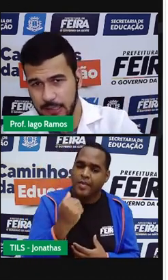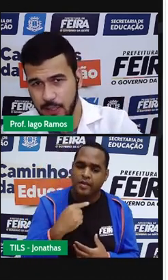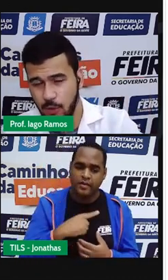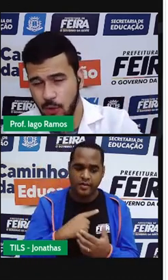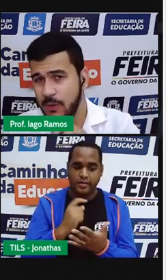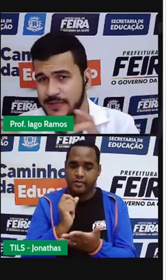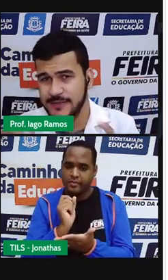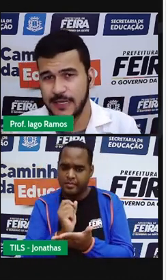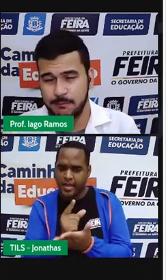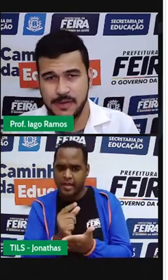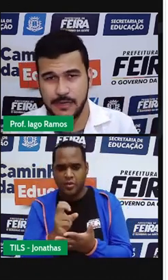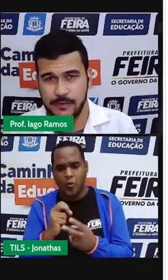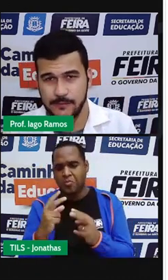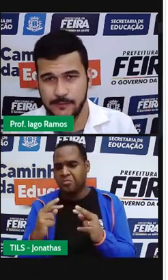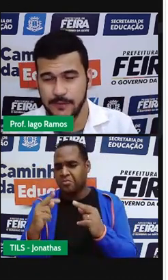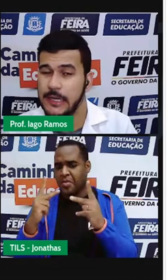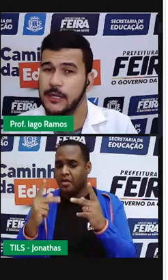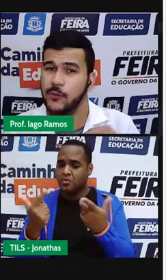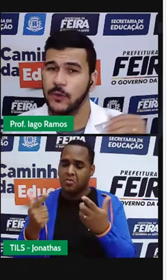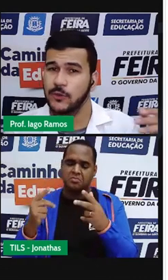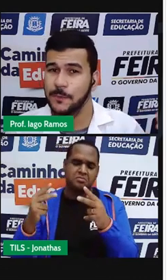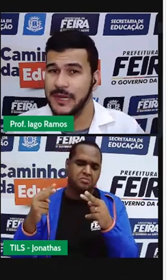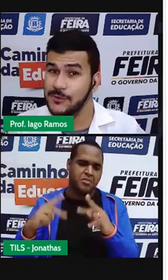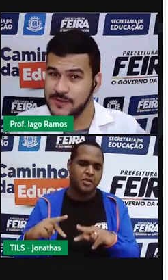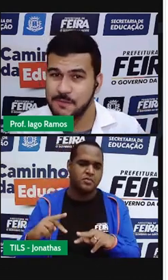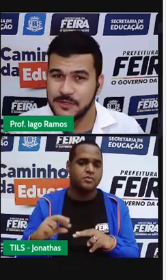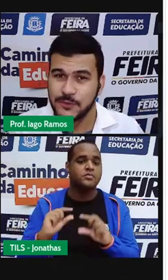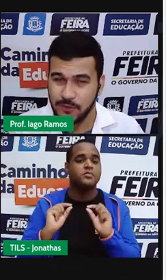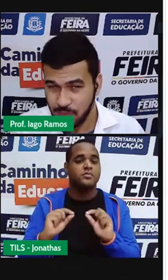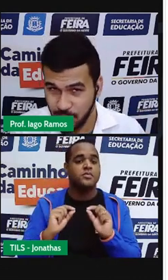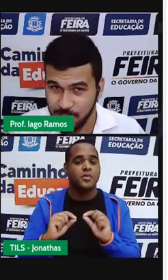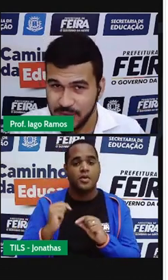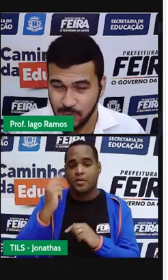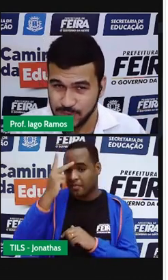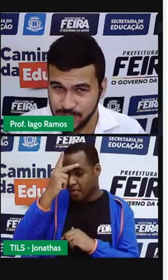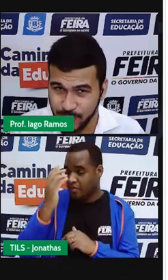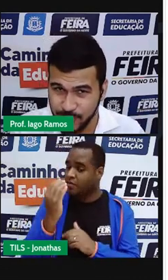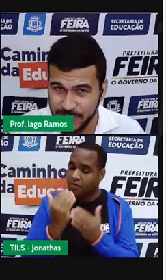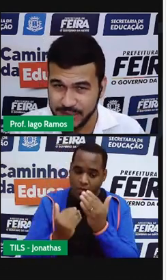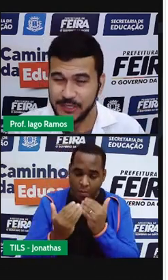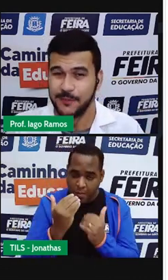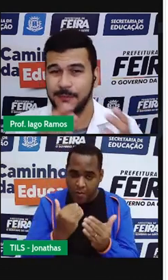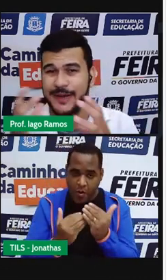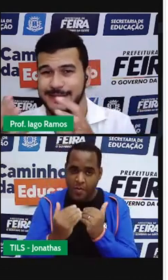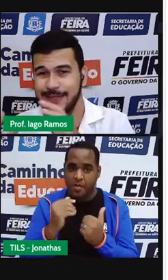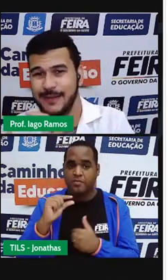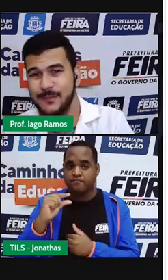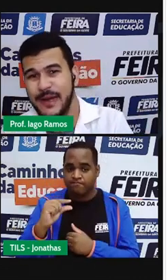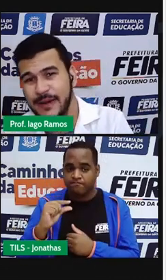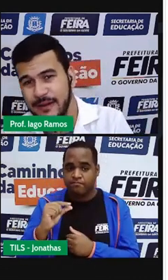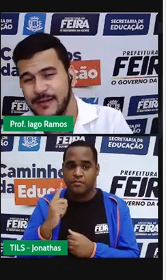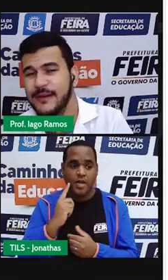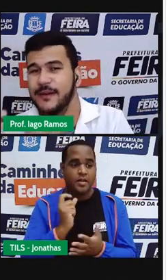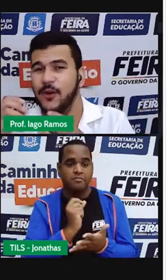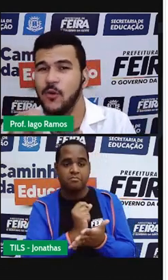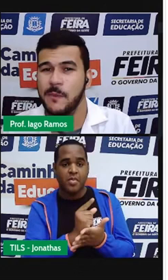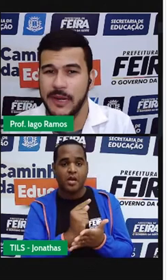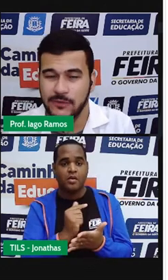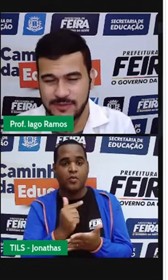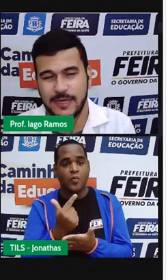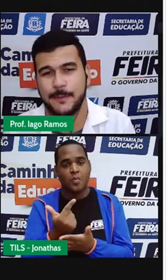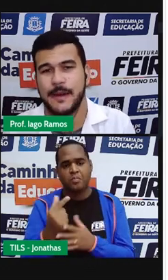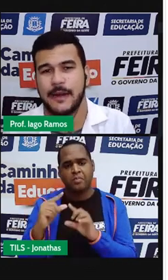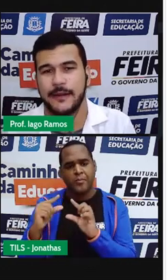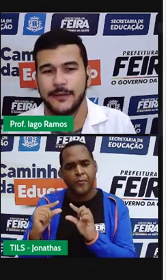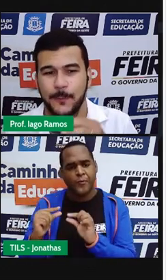paga ou mais ela paga? Quanto menos a pessoa come, consome, mais ela paga ou